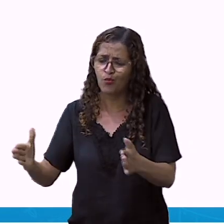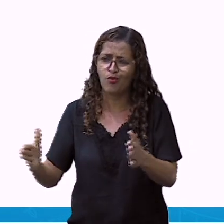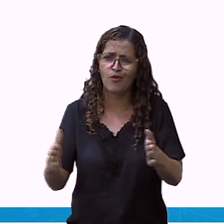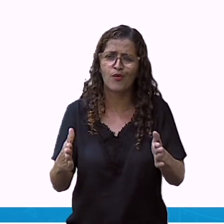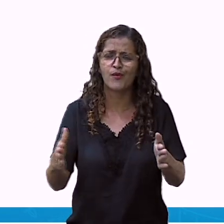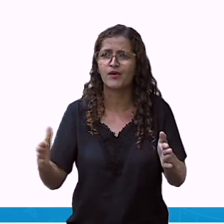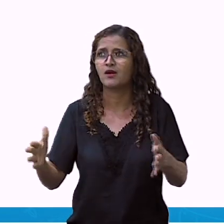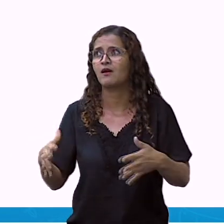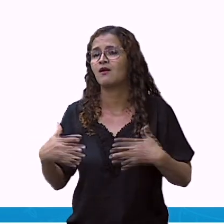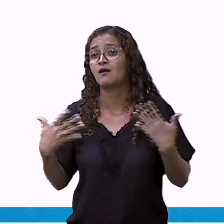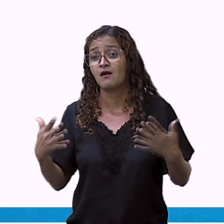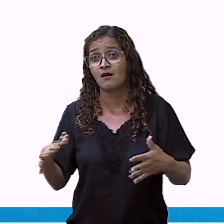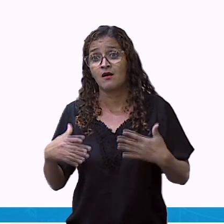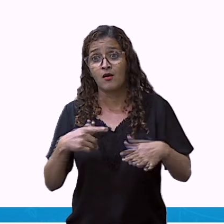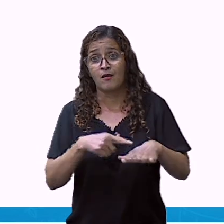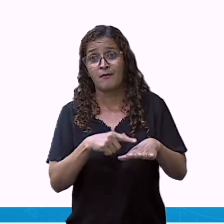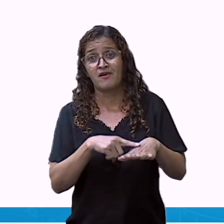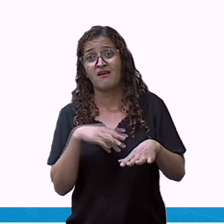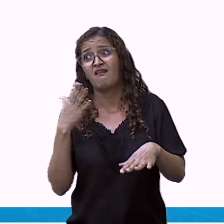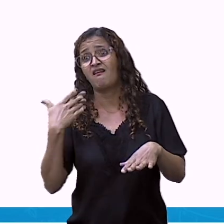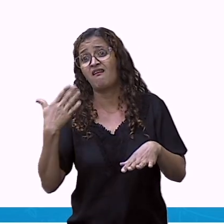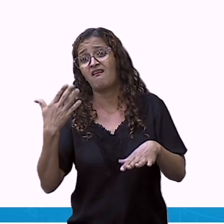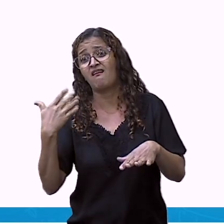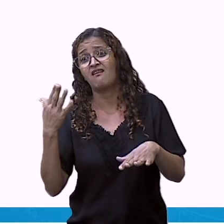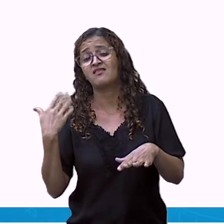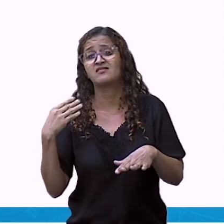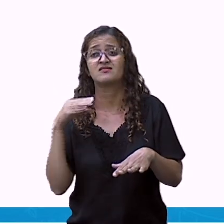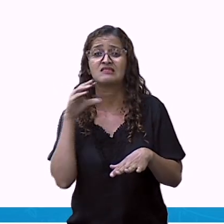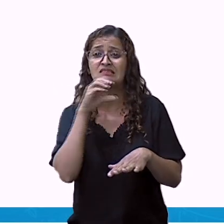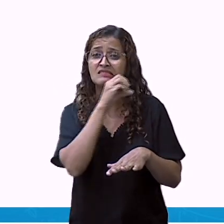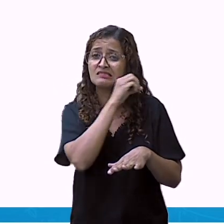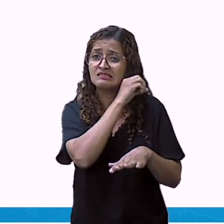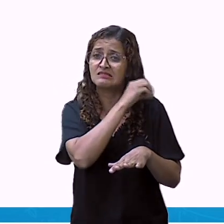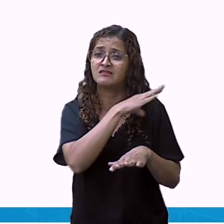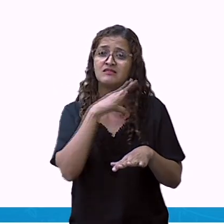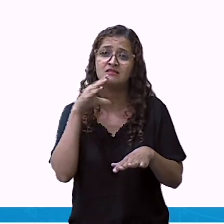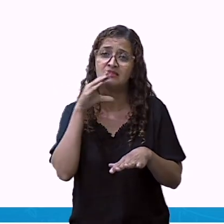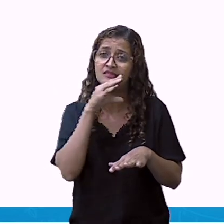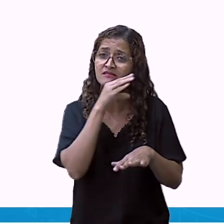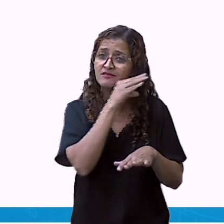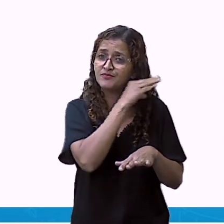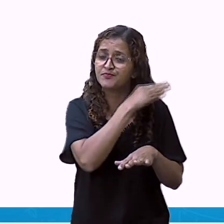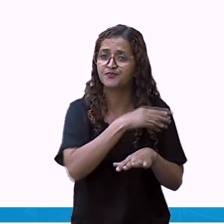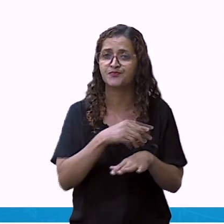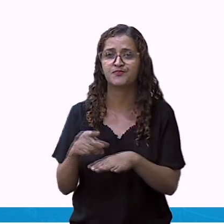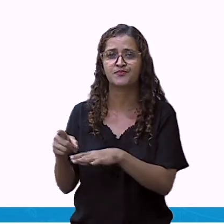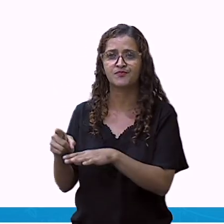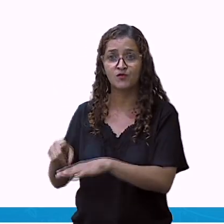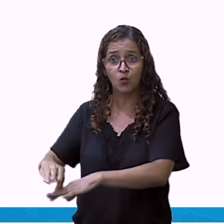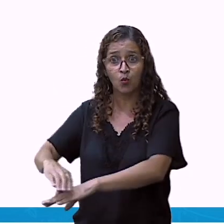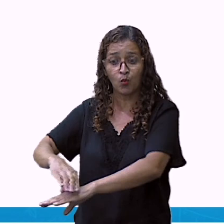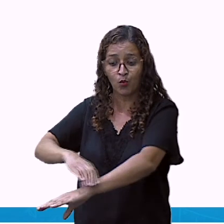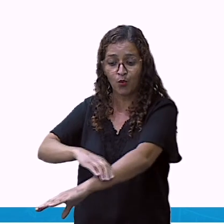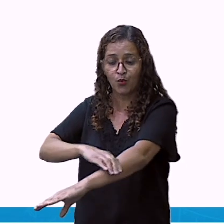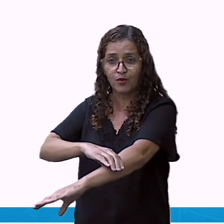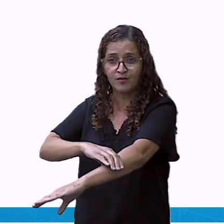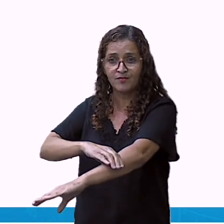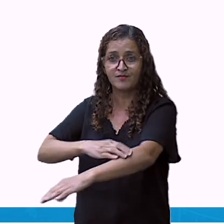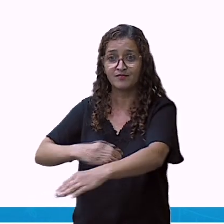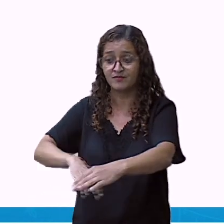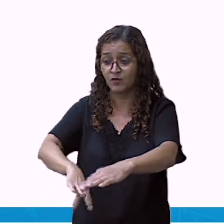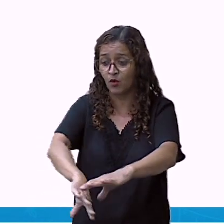sente o pé muito quente, a gente usa o chinelo no verão. E agora a bota? A gente usa no